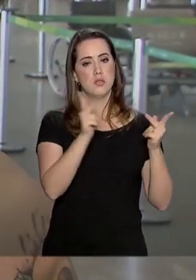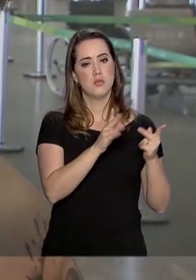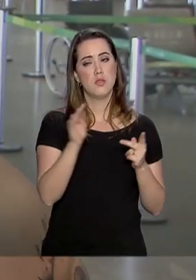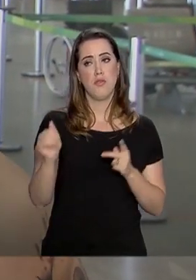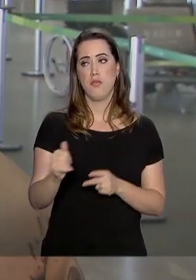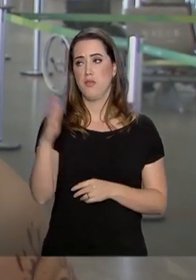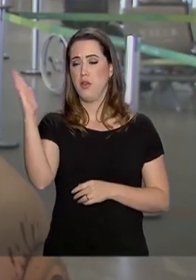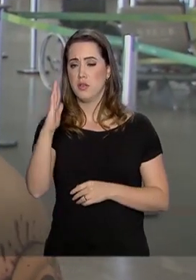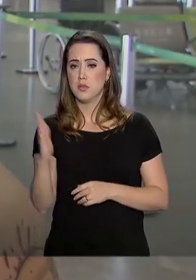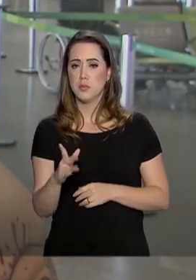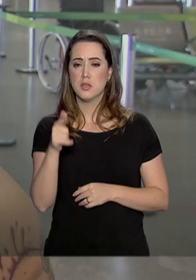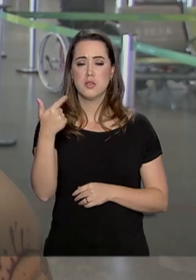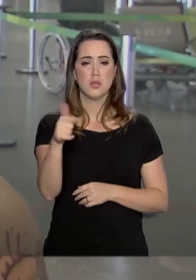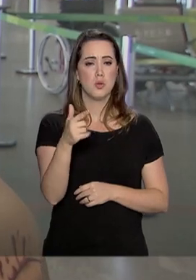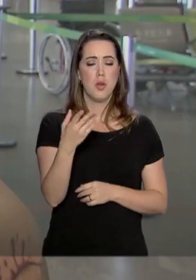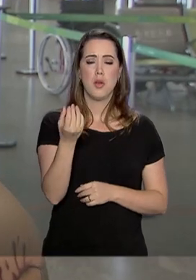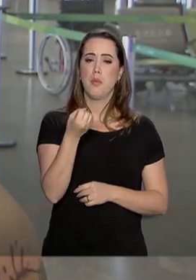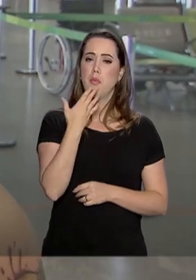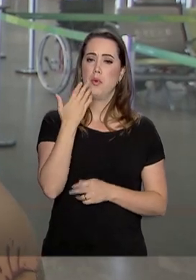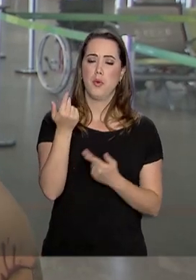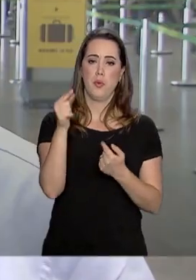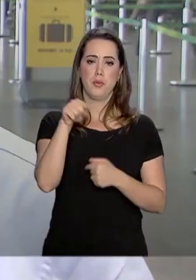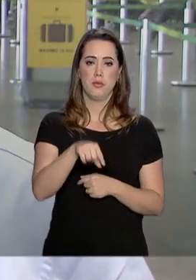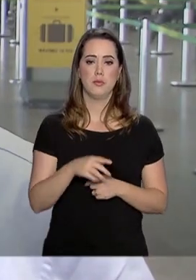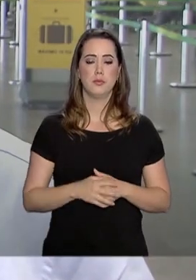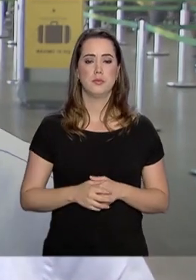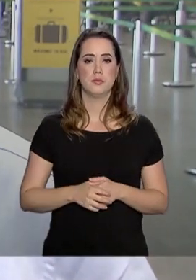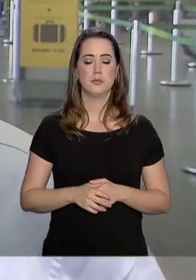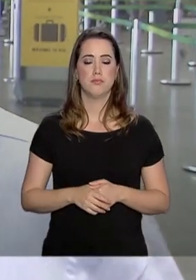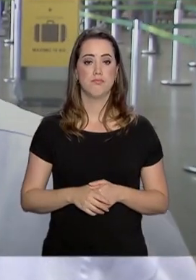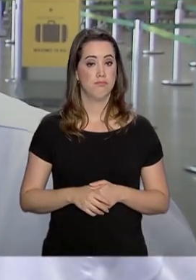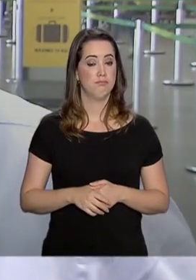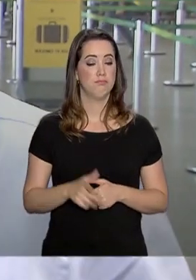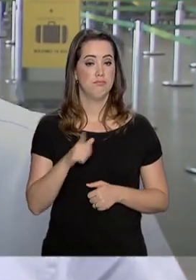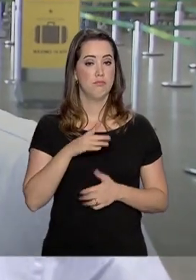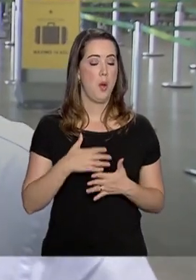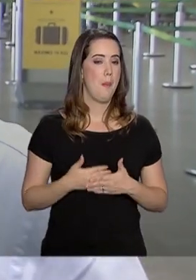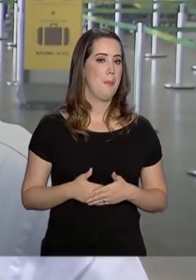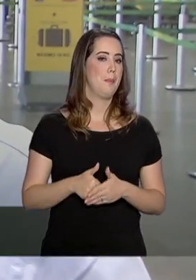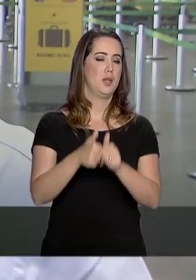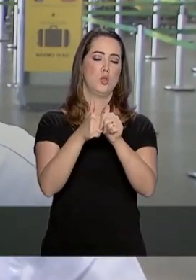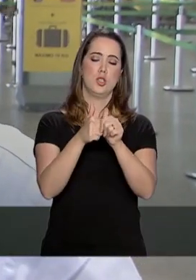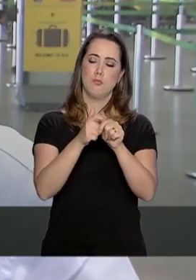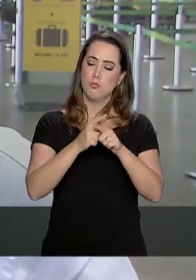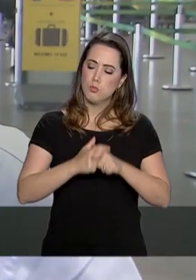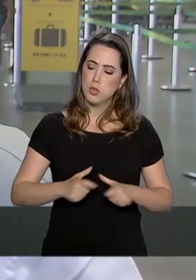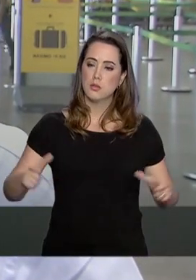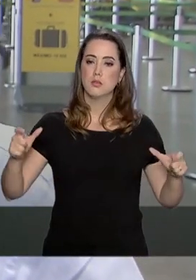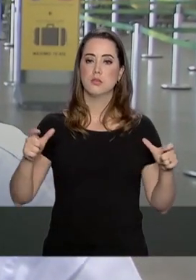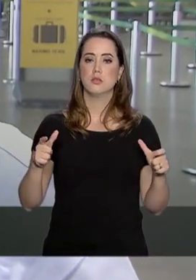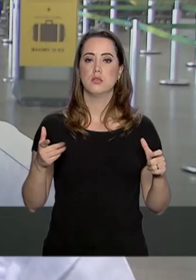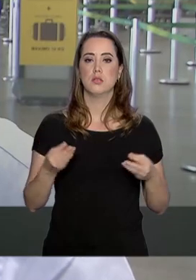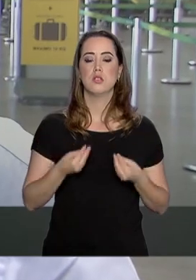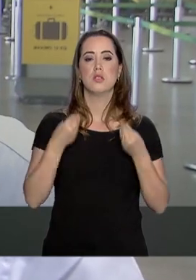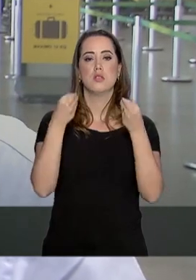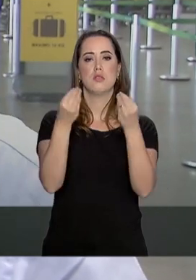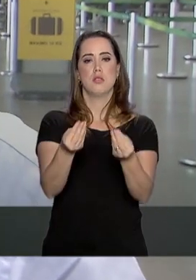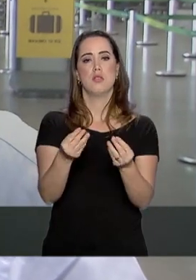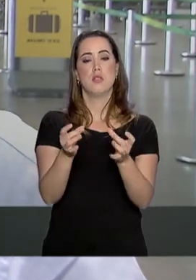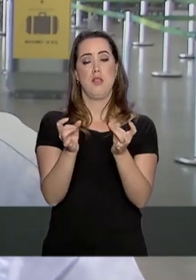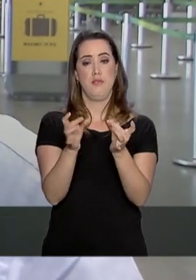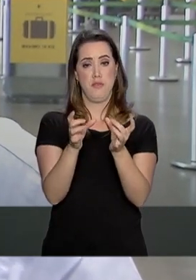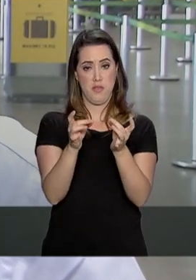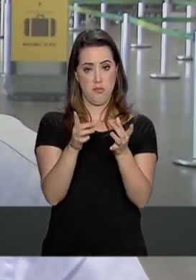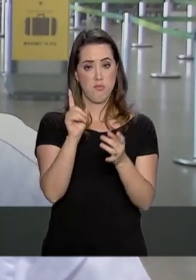fora do Brasil que não eram tão bons quanto o aeroporto daqui. Eu acho que realmente teve uma melhoria enorme. Eu acho que conceder a iniciativa